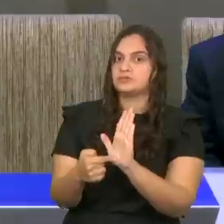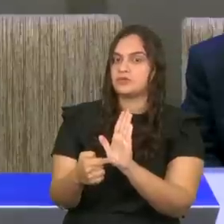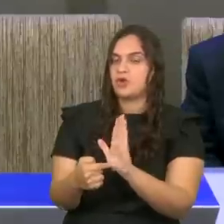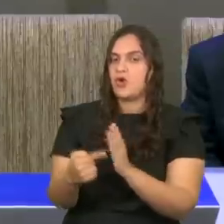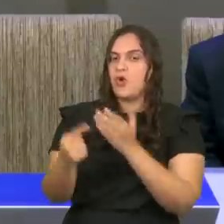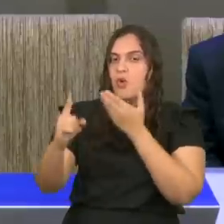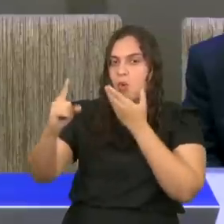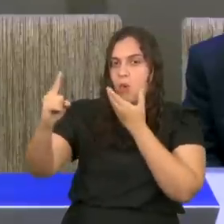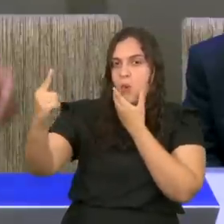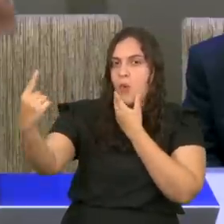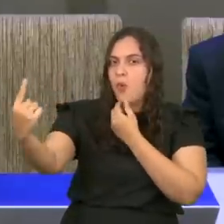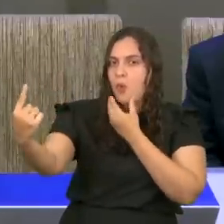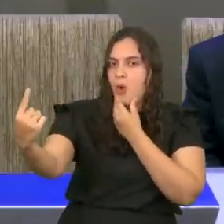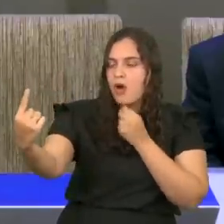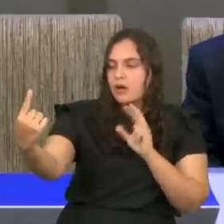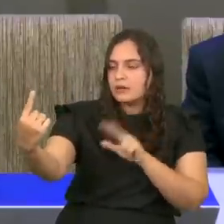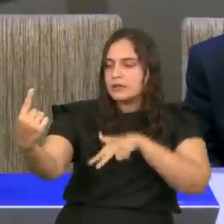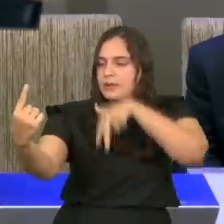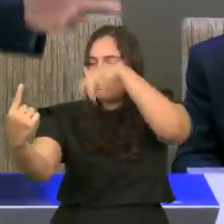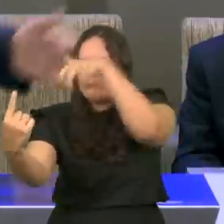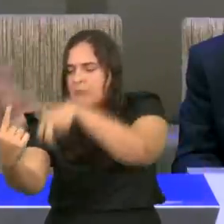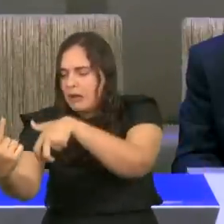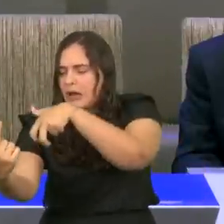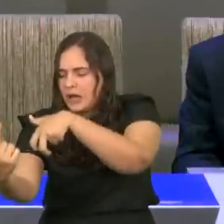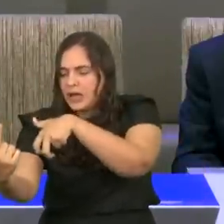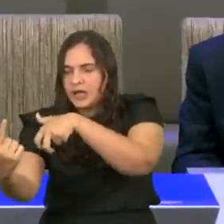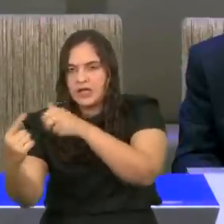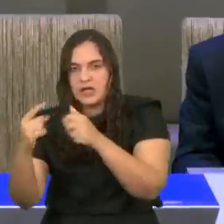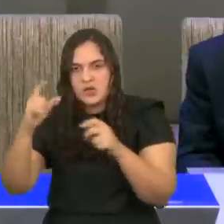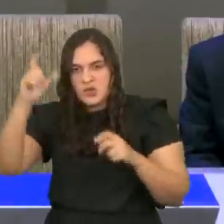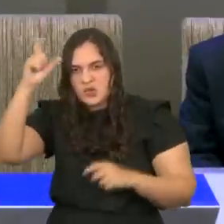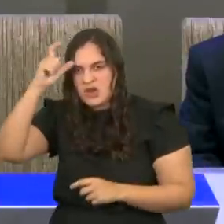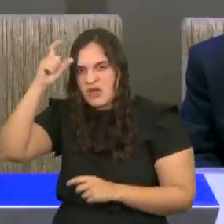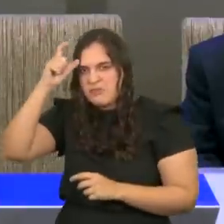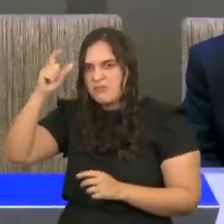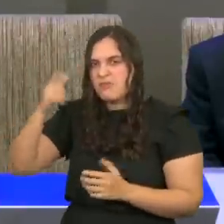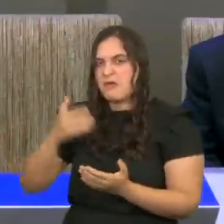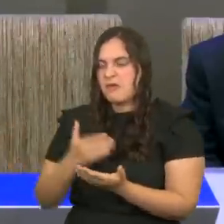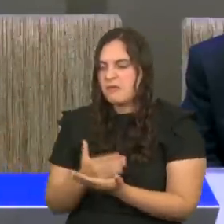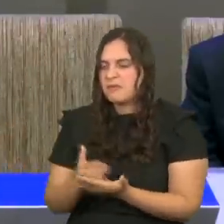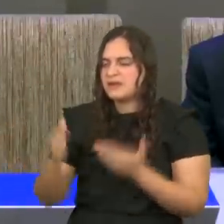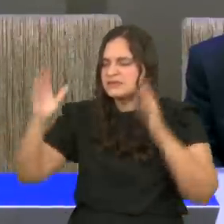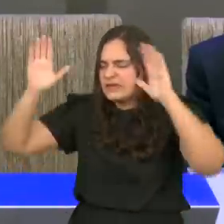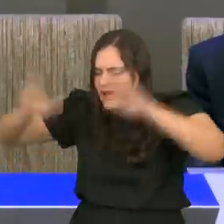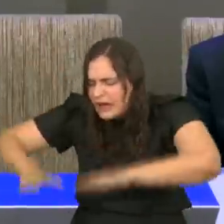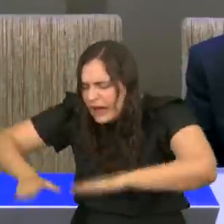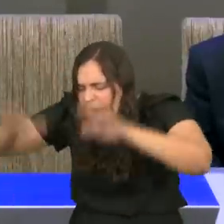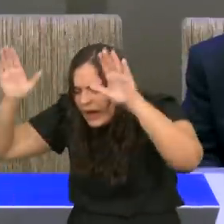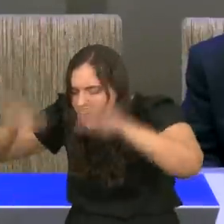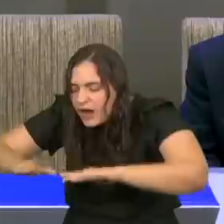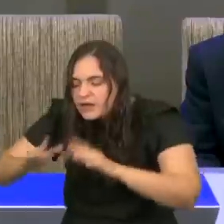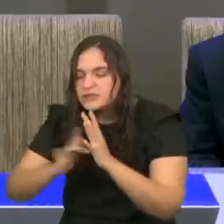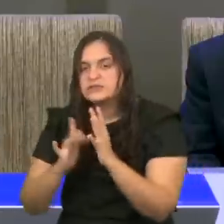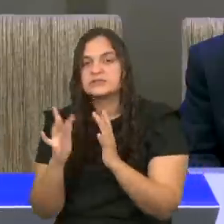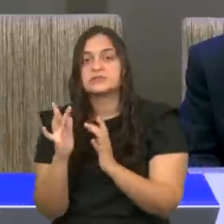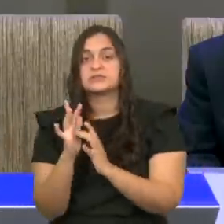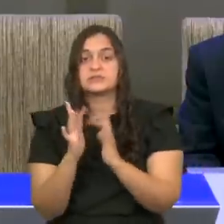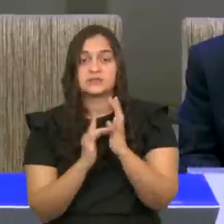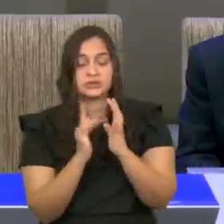pés, e os demônios começam a adorar a Jesus. E Jesus dá atenção.